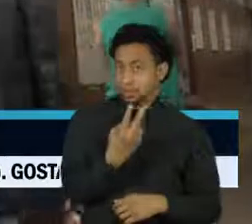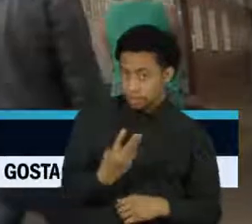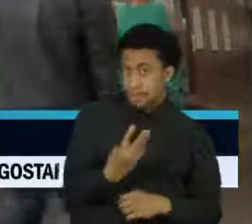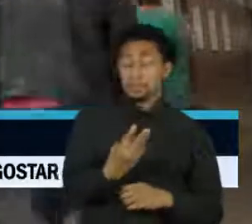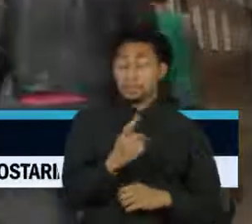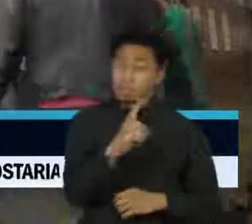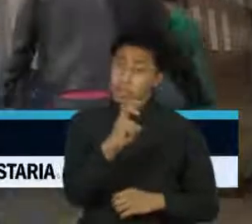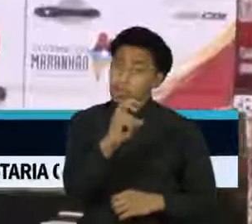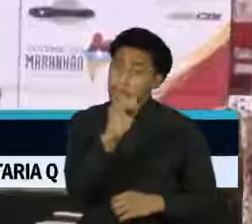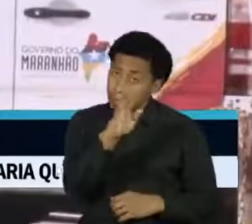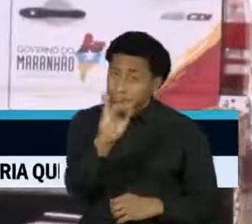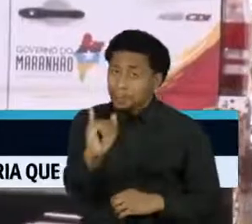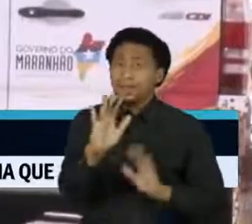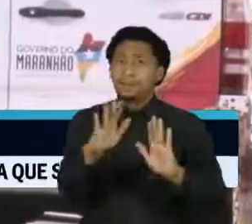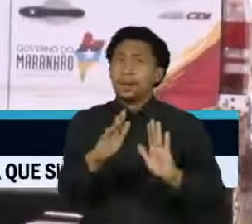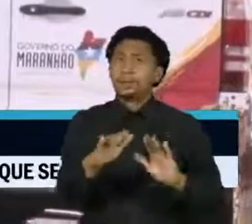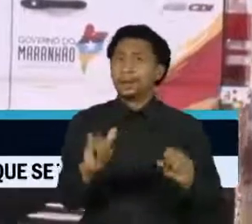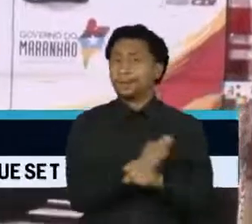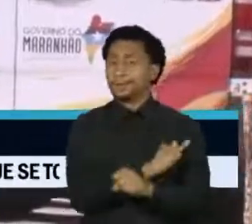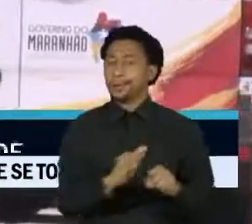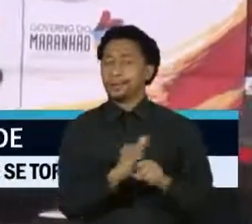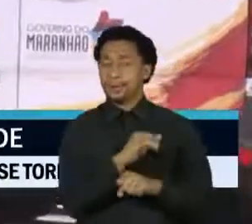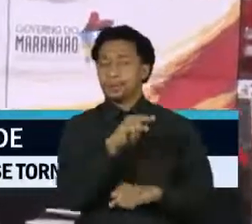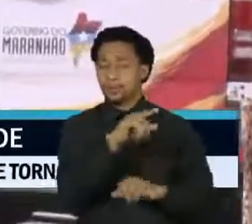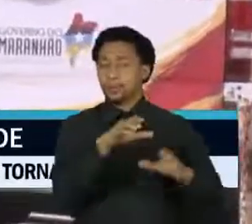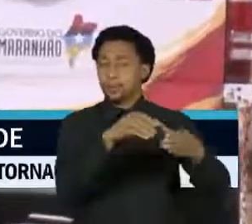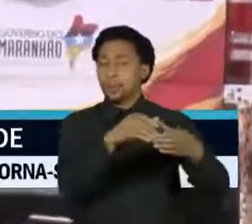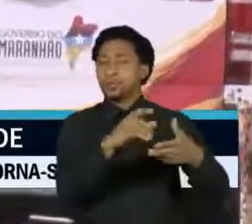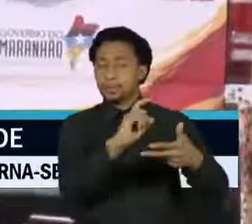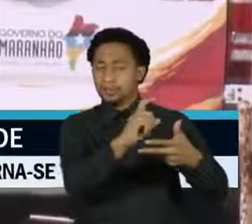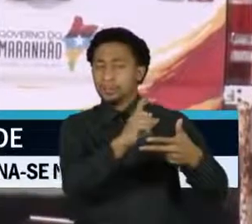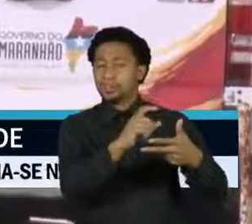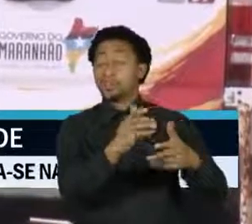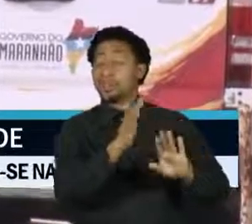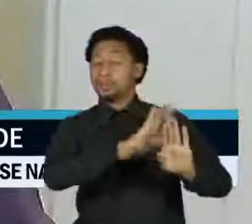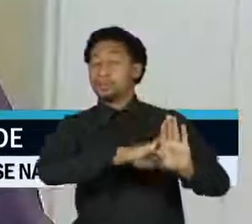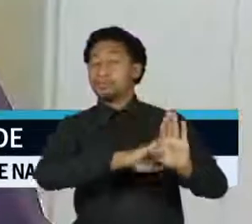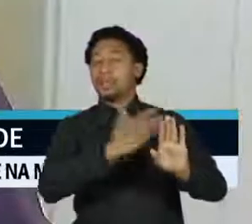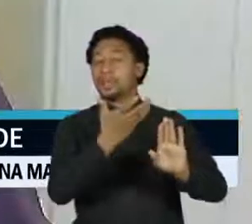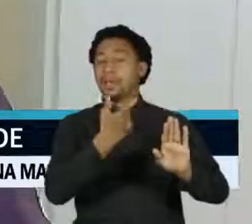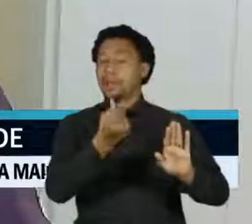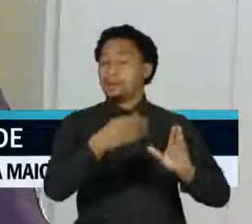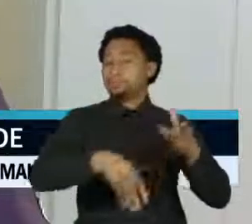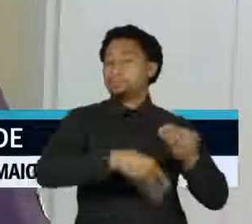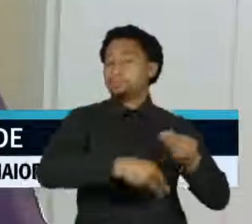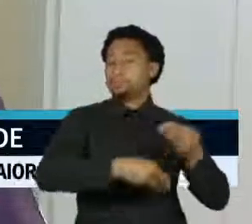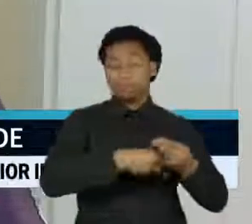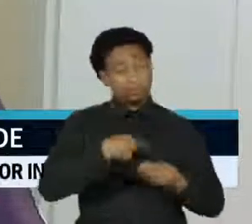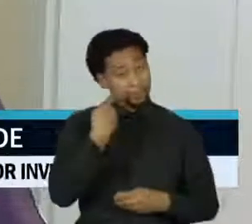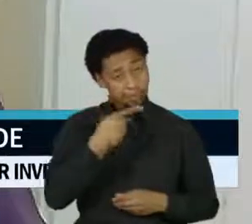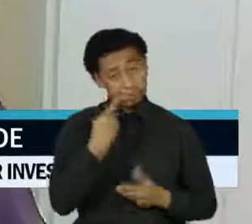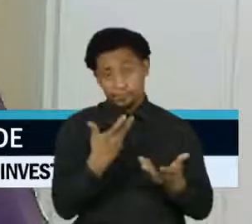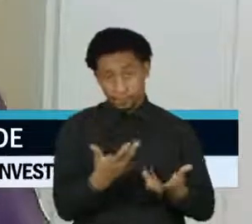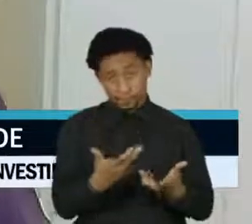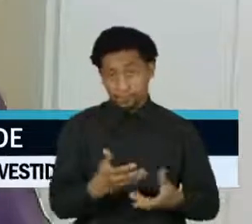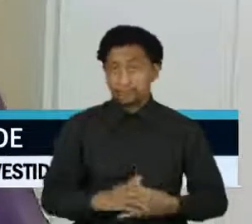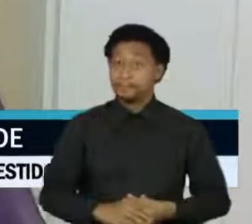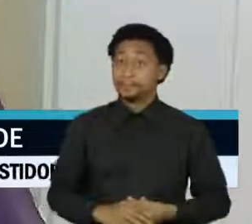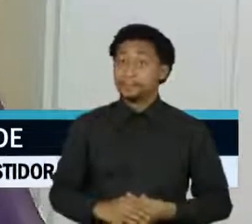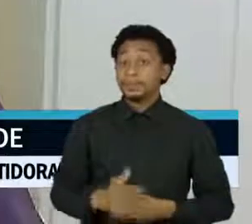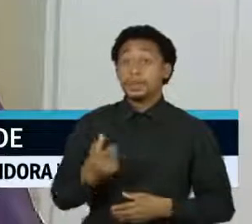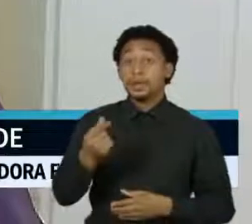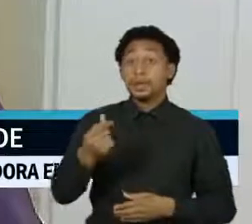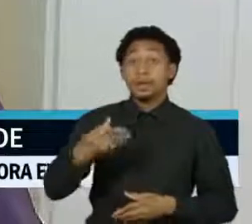manobra do Executivo, o montante já contempla as emendas de relator. Quando a gente olha as emendas de relator geral,